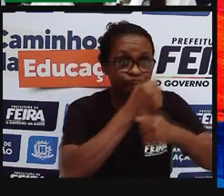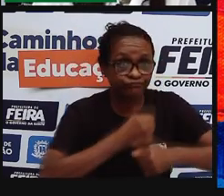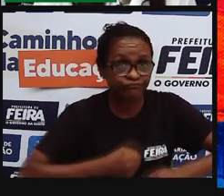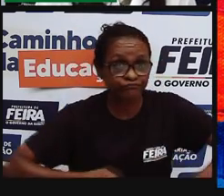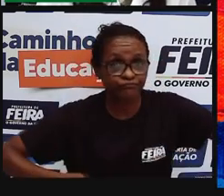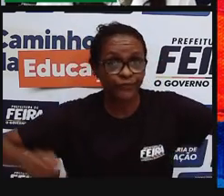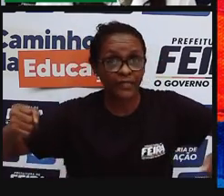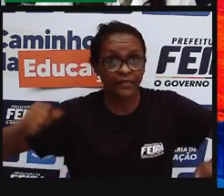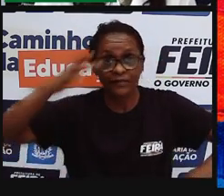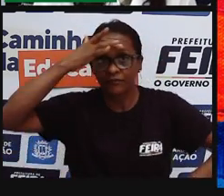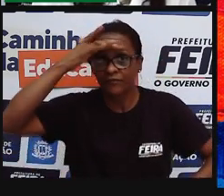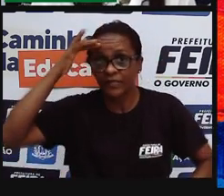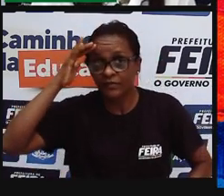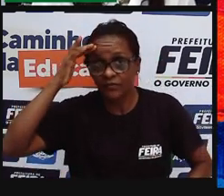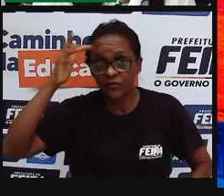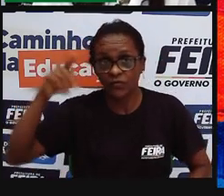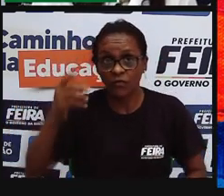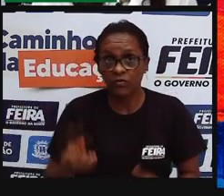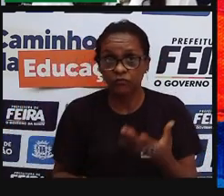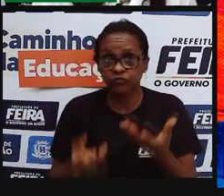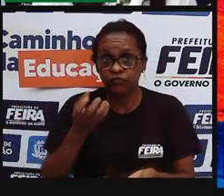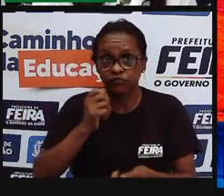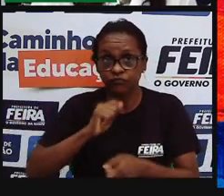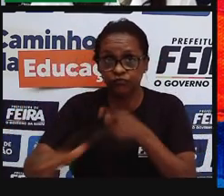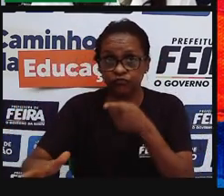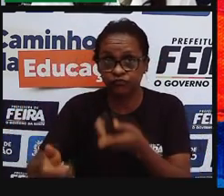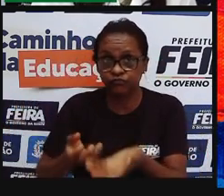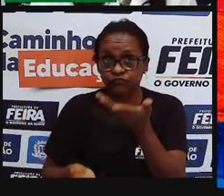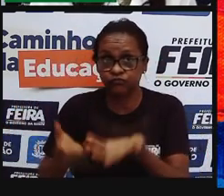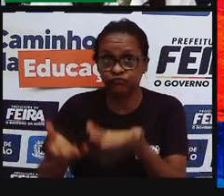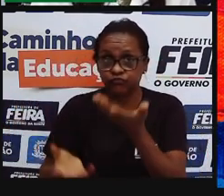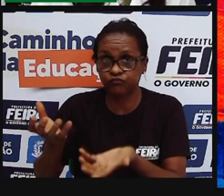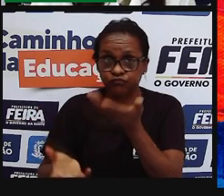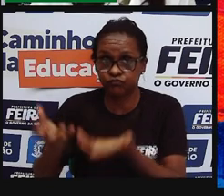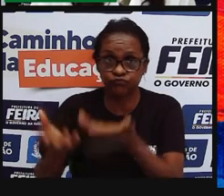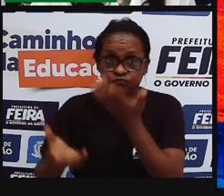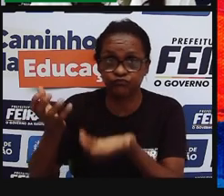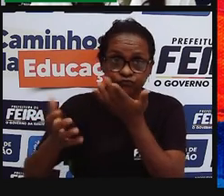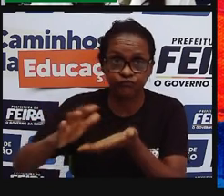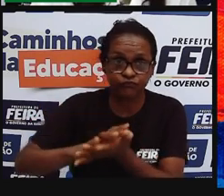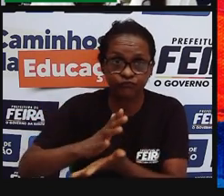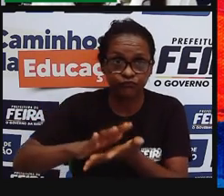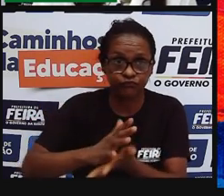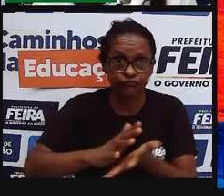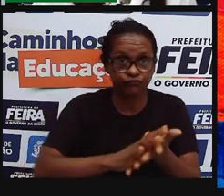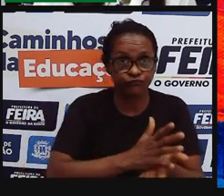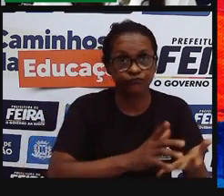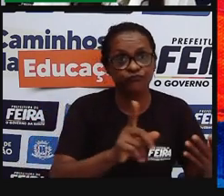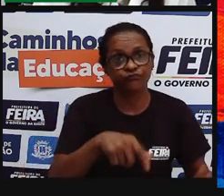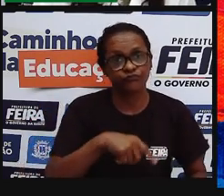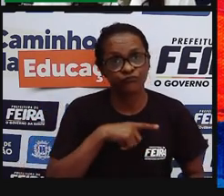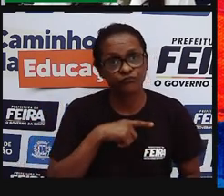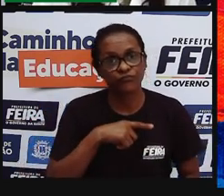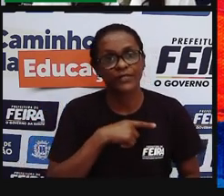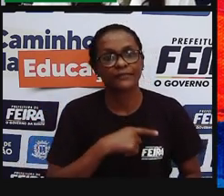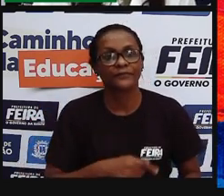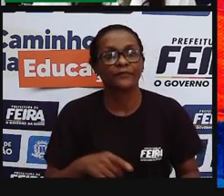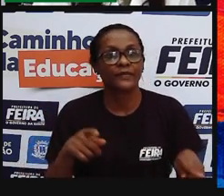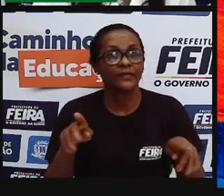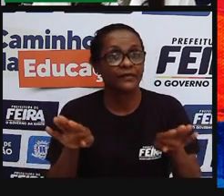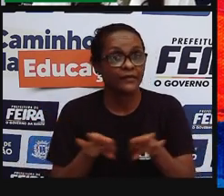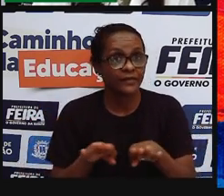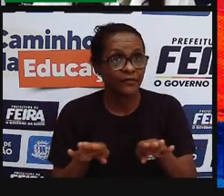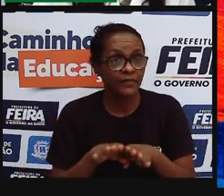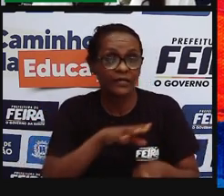queimadas, por extinção dessa diversidade, desses animais, desses seres vivos que estão lá, sofrem por queimadas,